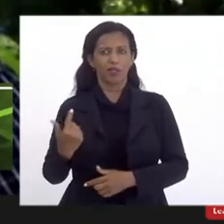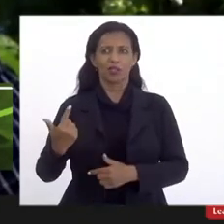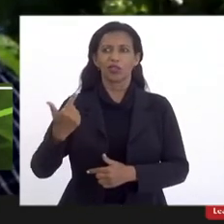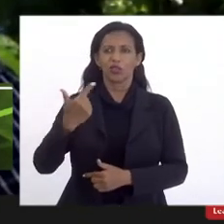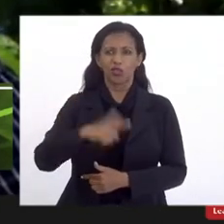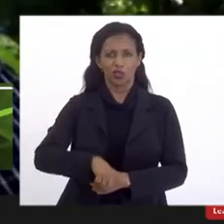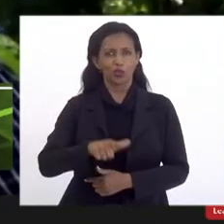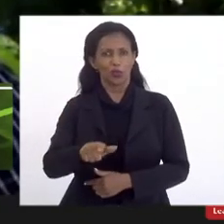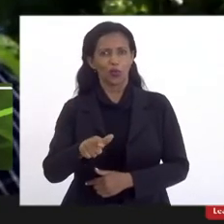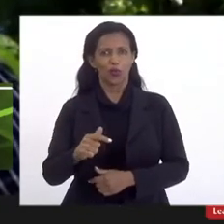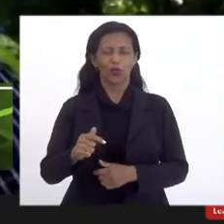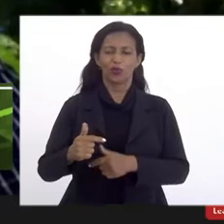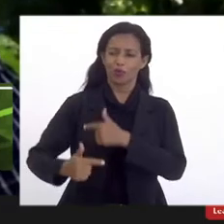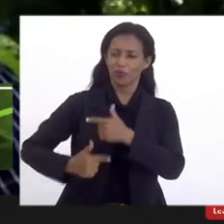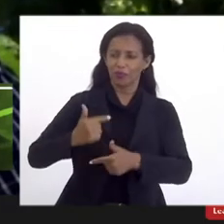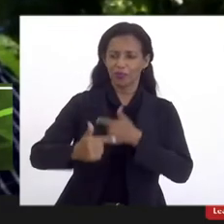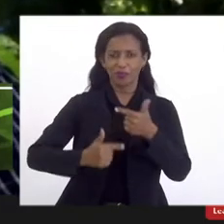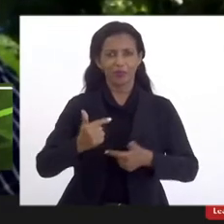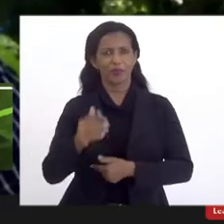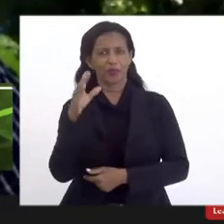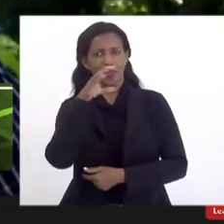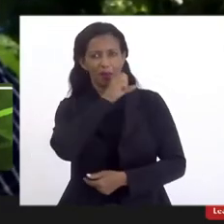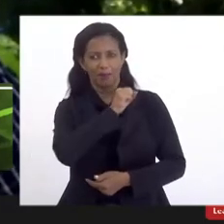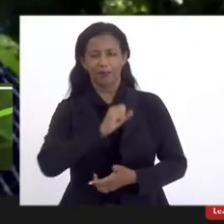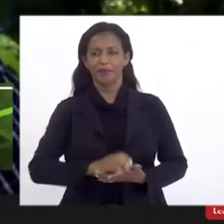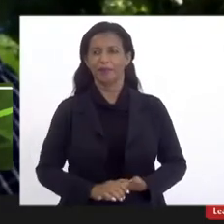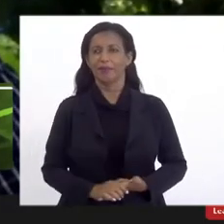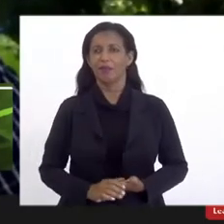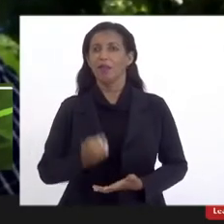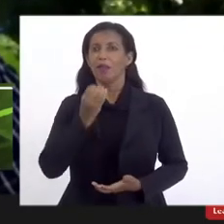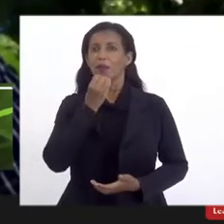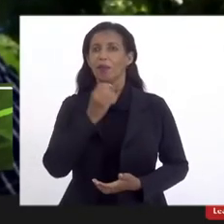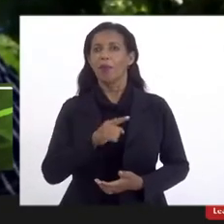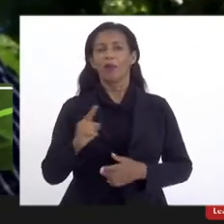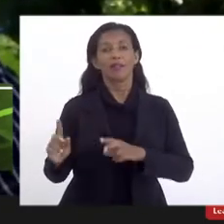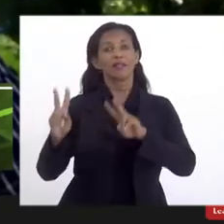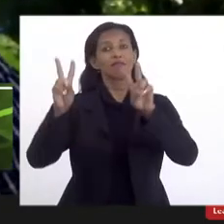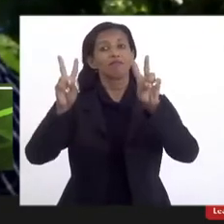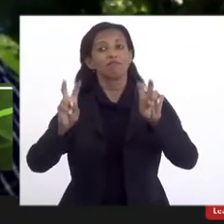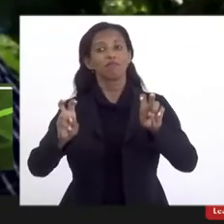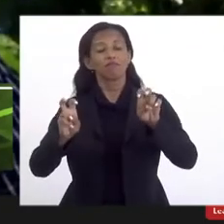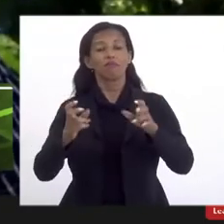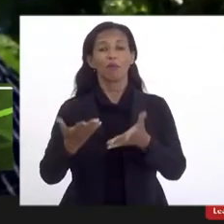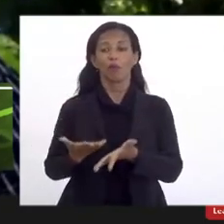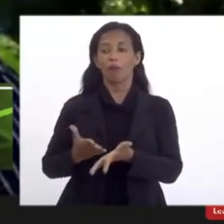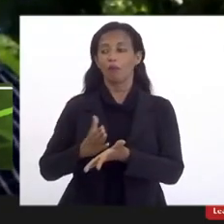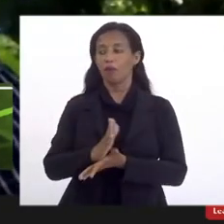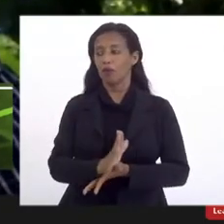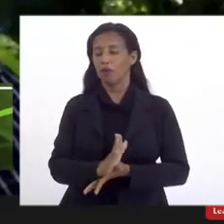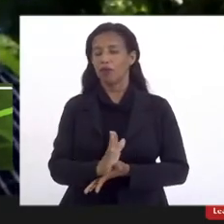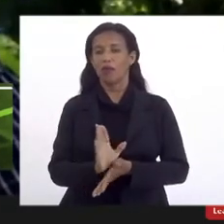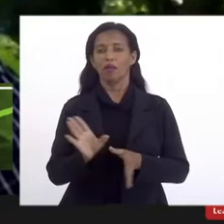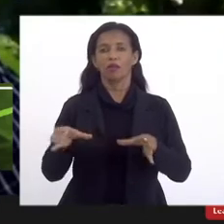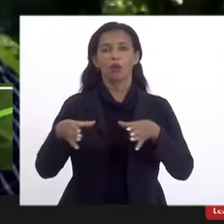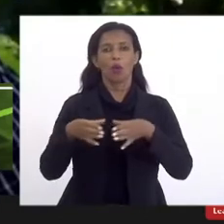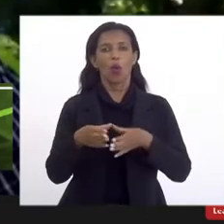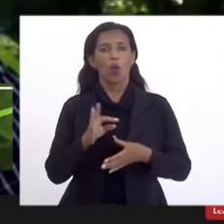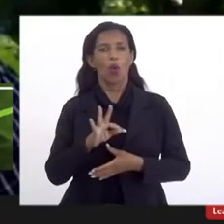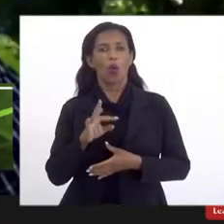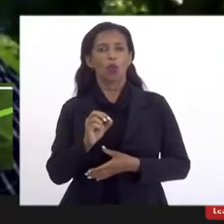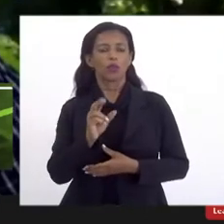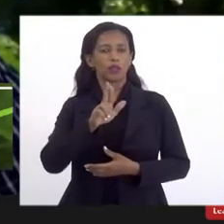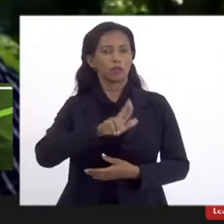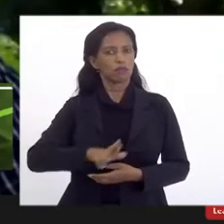às suas atividades rapidamente. Bom, então, esse assunto foi aprovado no Conselho Universitário